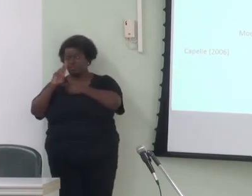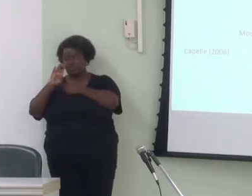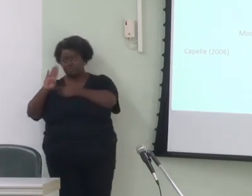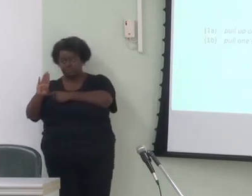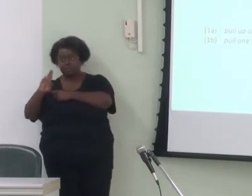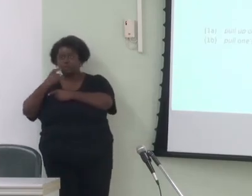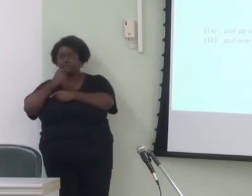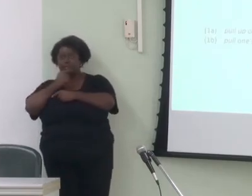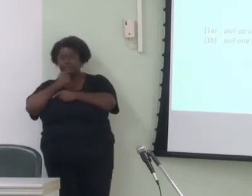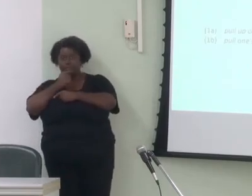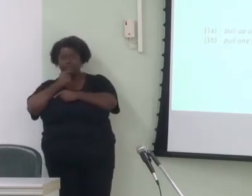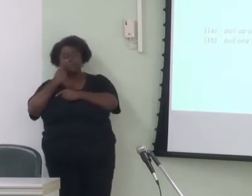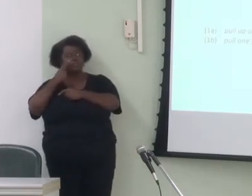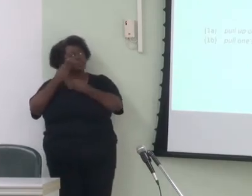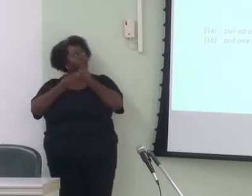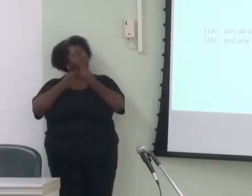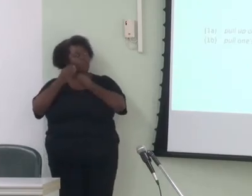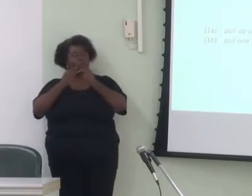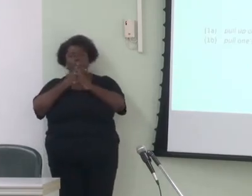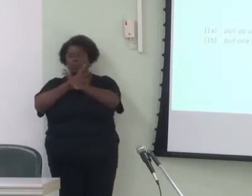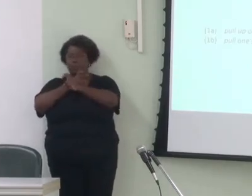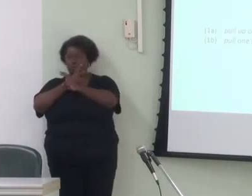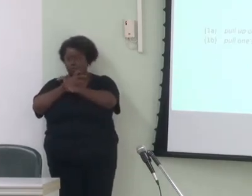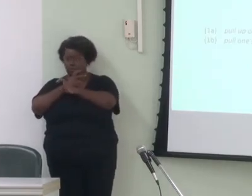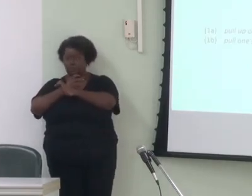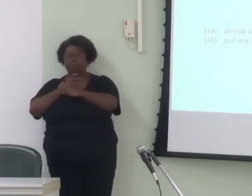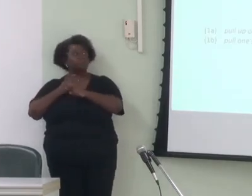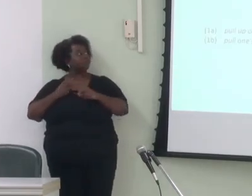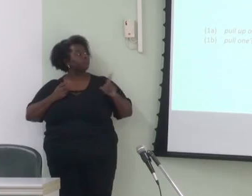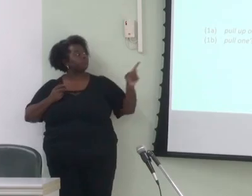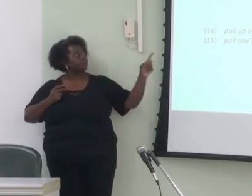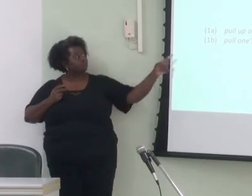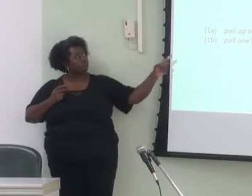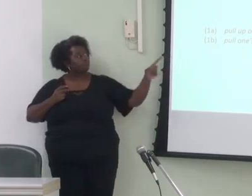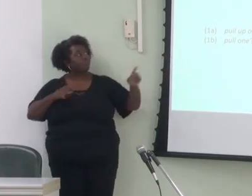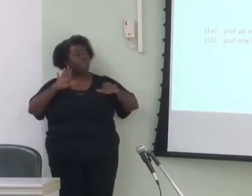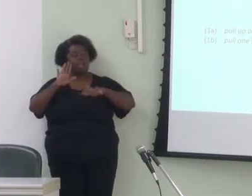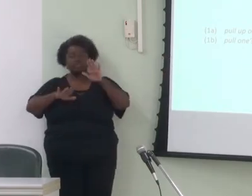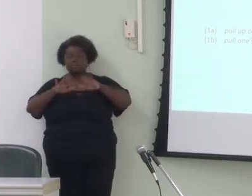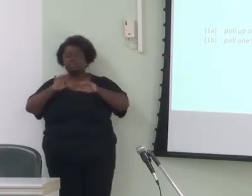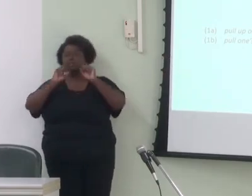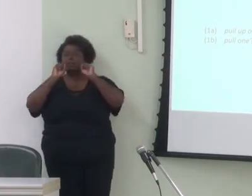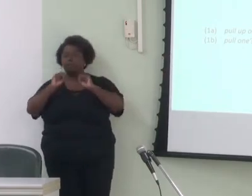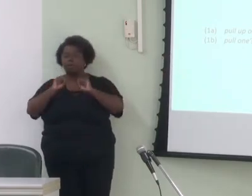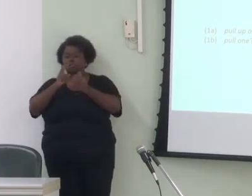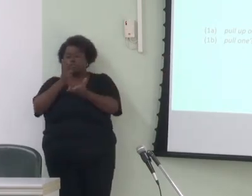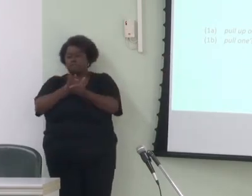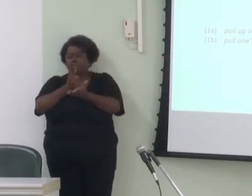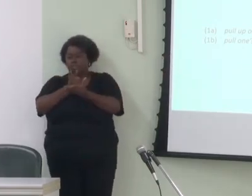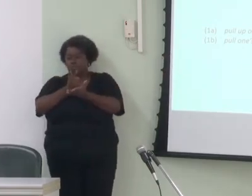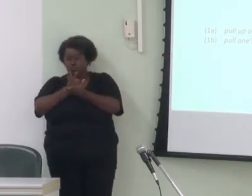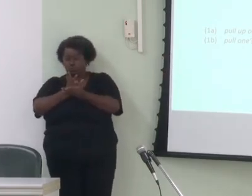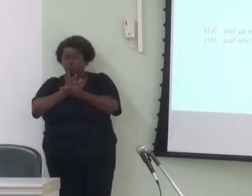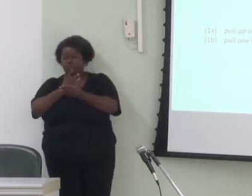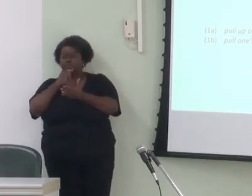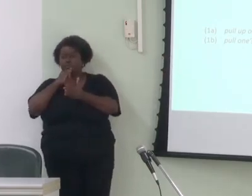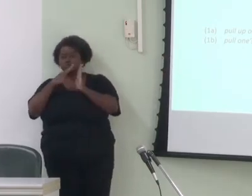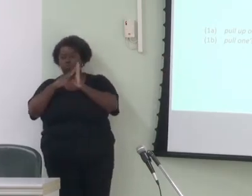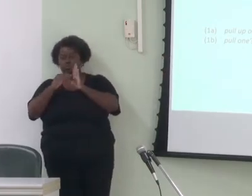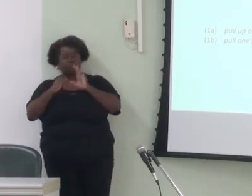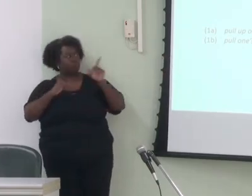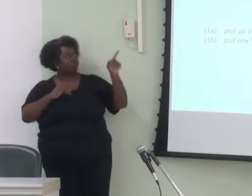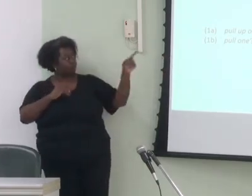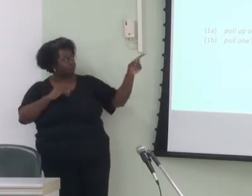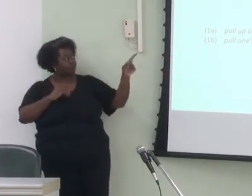objeto que em alguns casos pode ainda ter uma posição fixa como demonstrado no exemplo 1 as